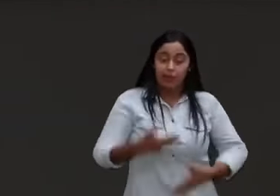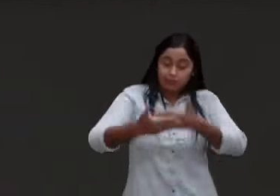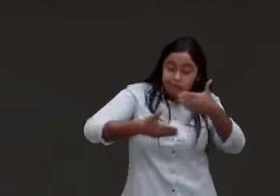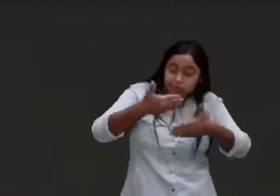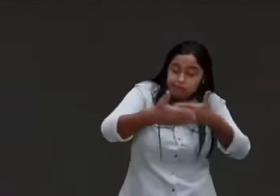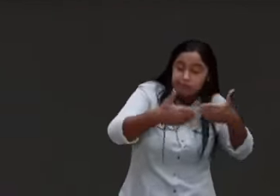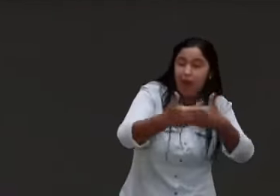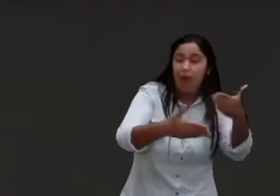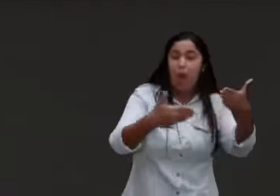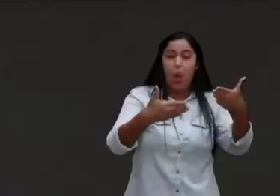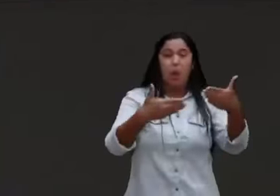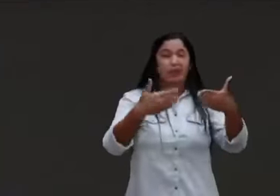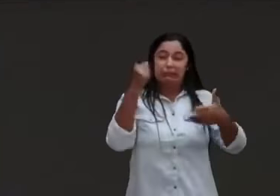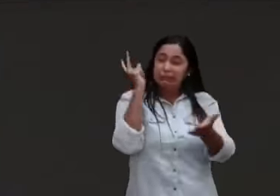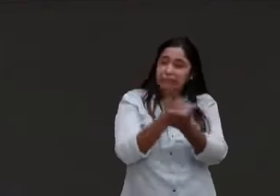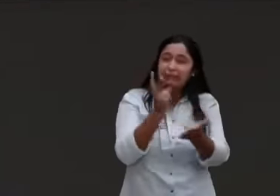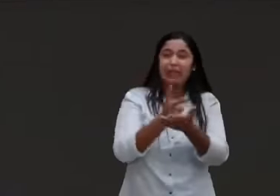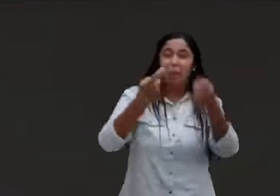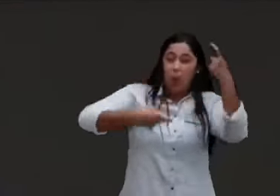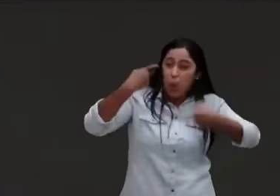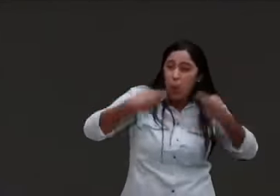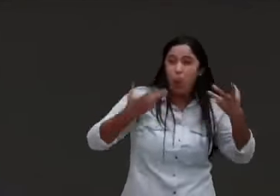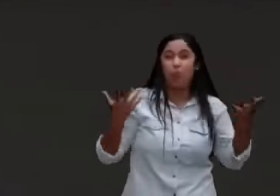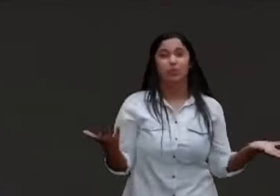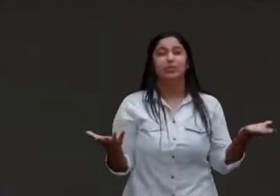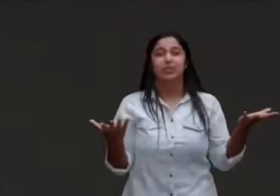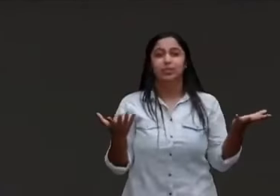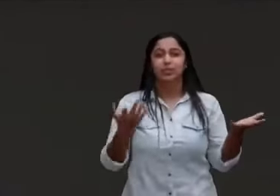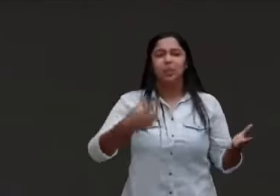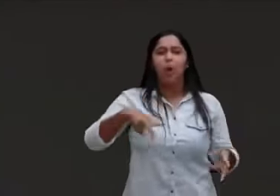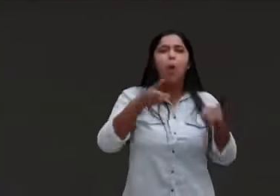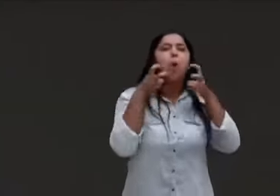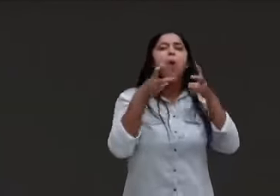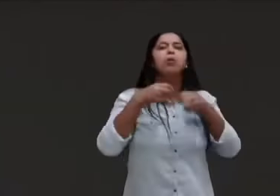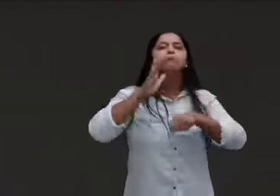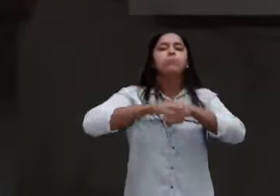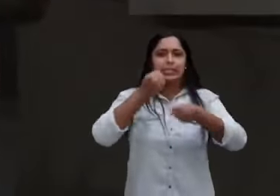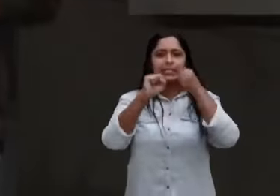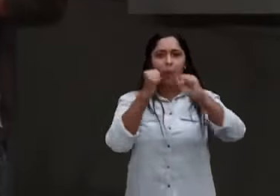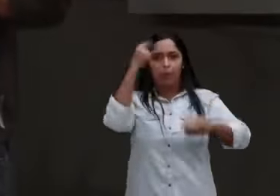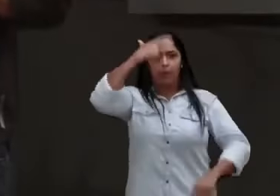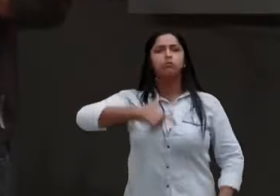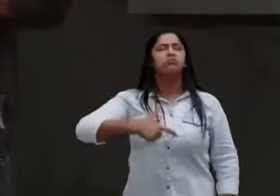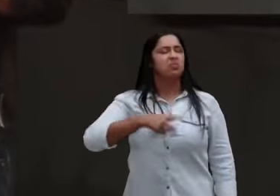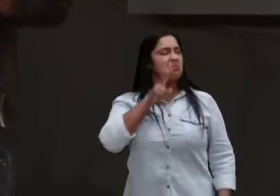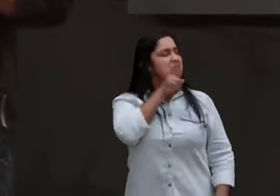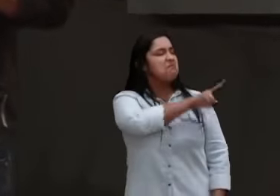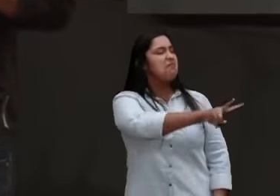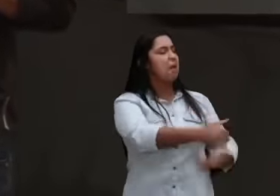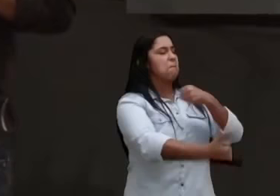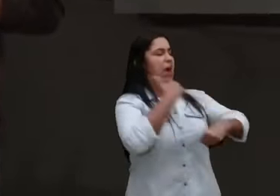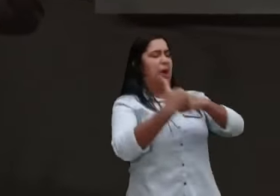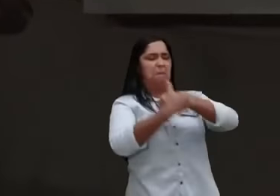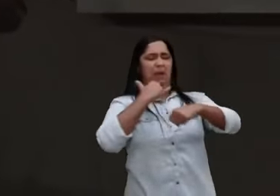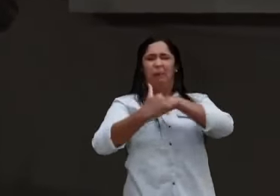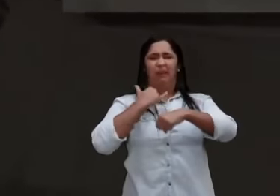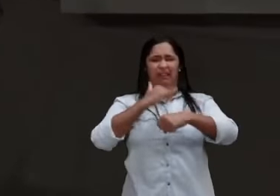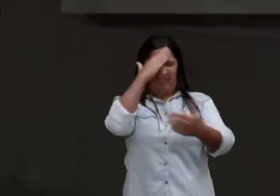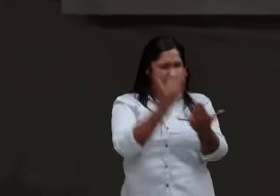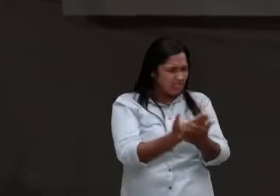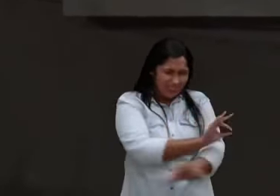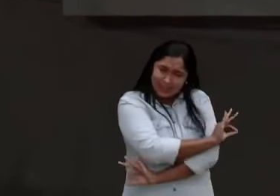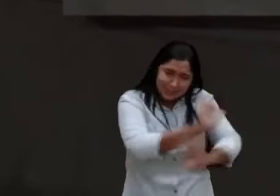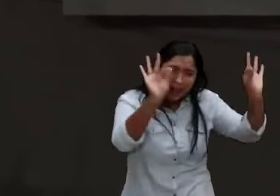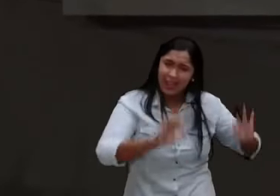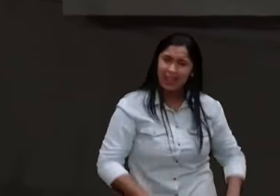não tem uma pessoa confiável na terra. É brabo, é ou não é? É terrível, é desespero total. Sabe aquela pessoa que se sente traída,